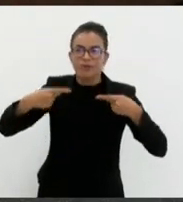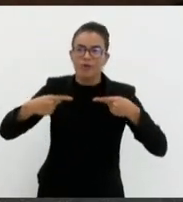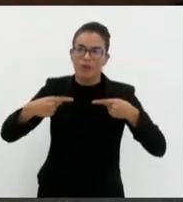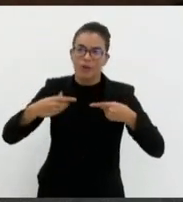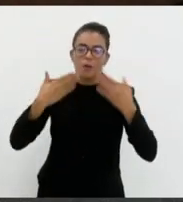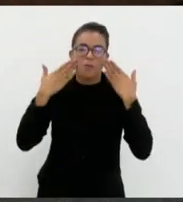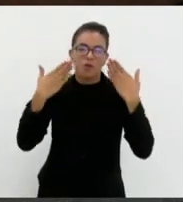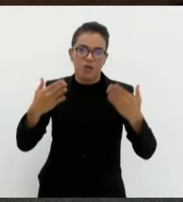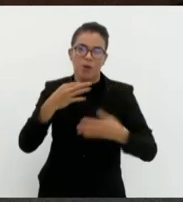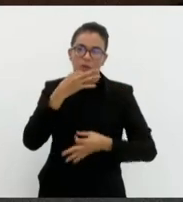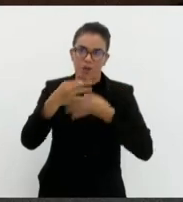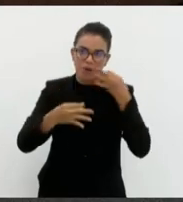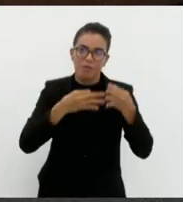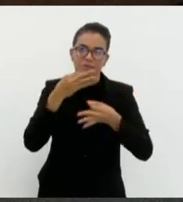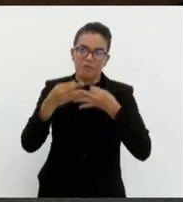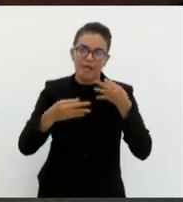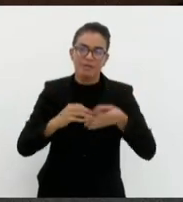nossa opinião.